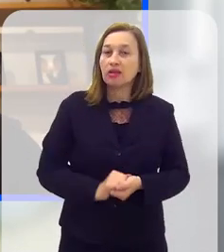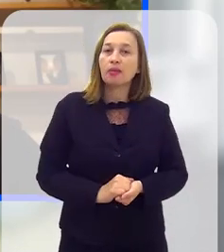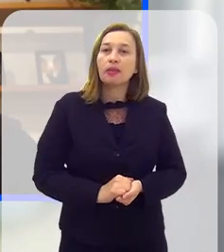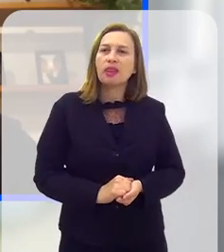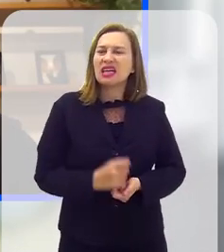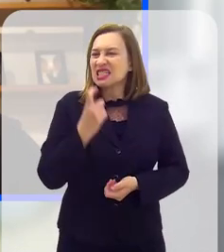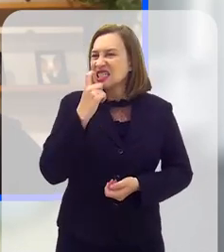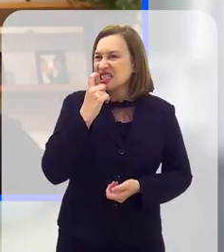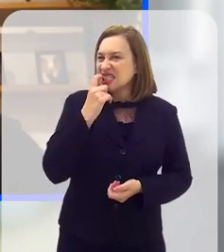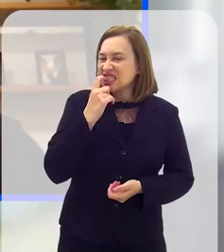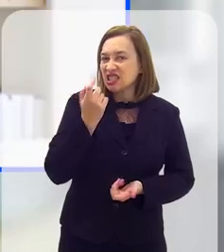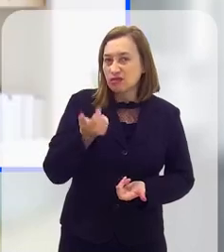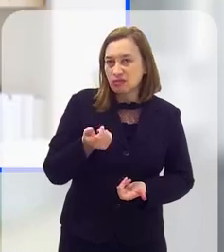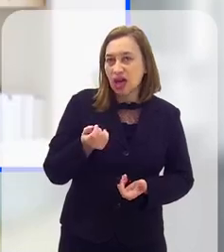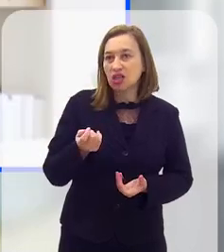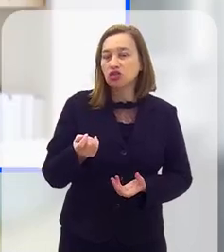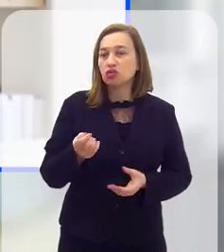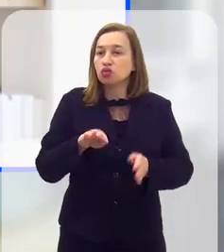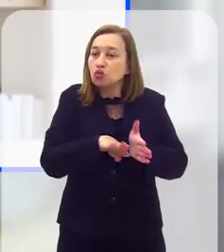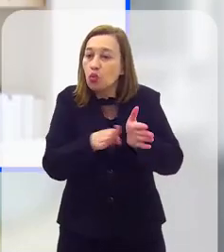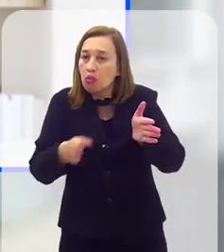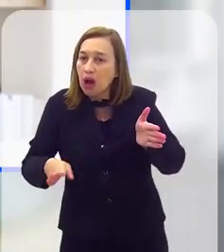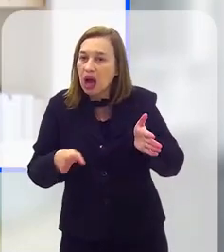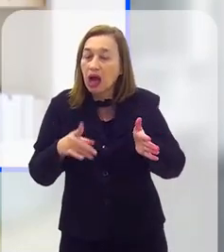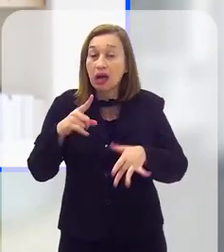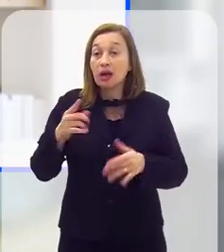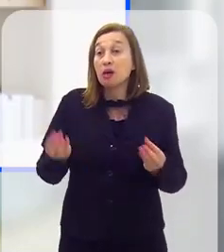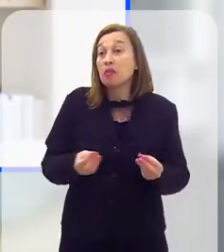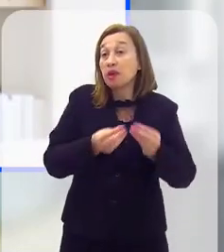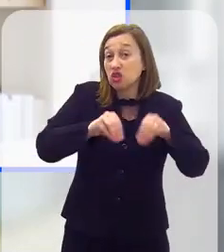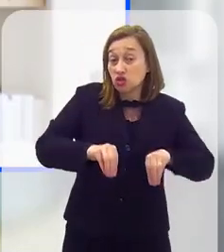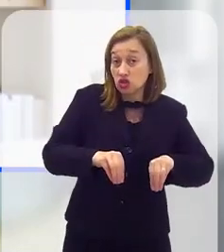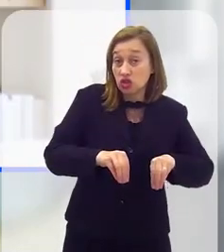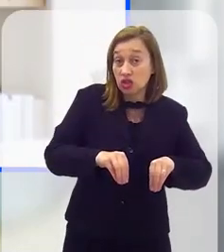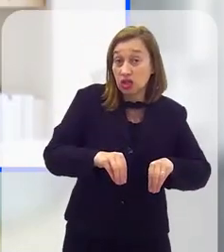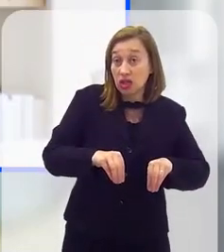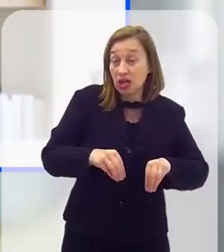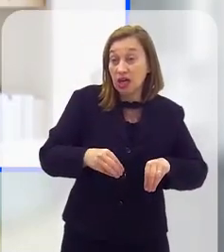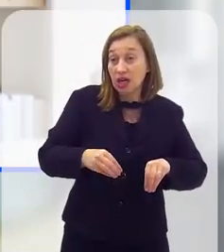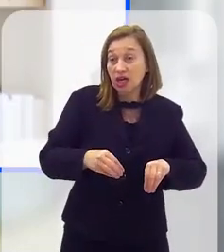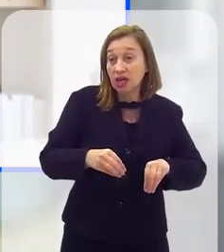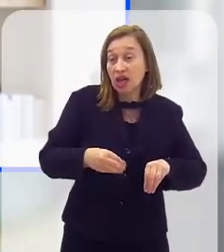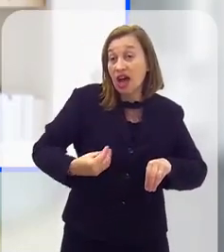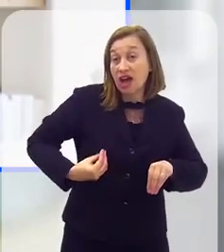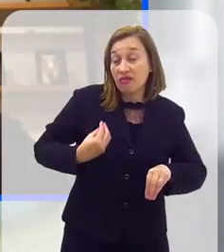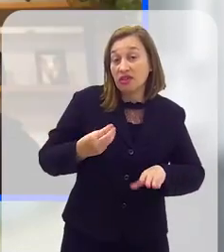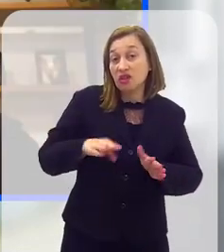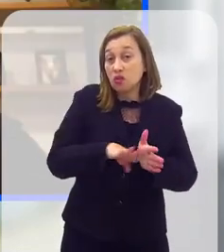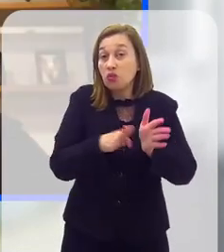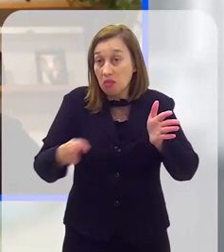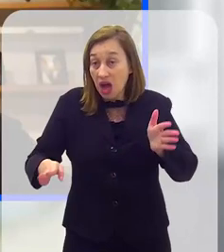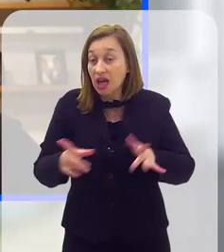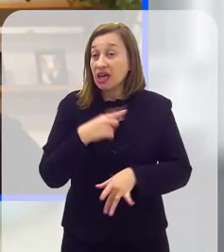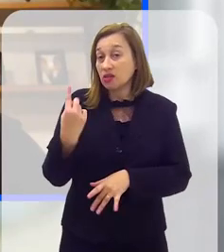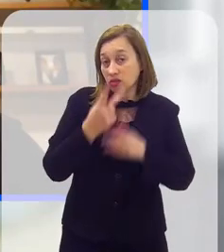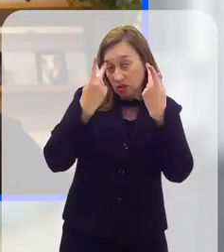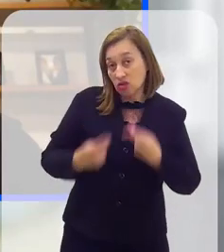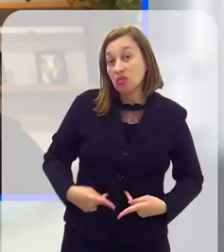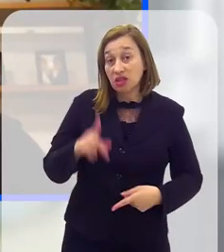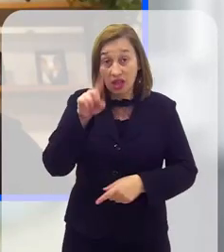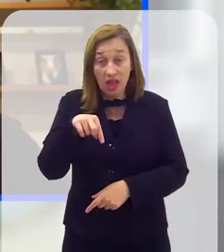As partículas de plástico, elas são uma das maiores ameaças à espécie marinha, né? E a nós, seres humanos, né,